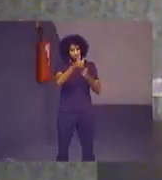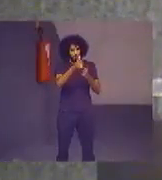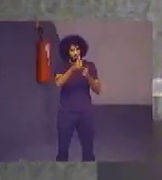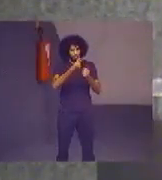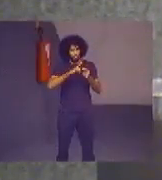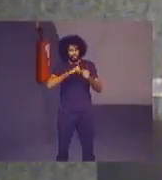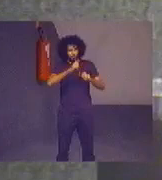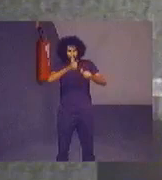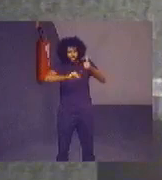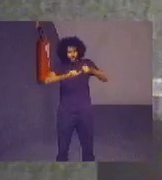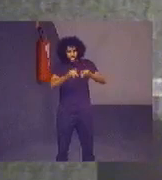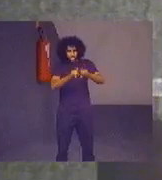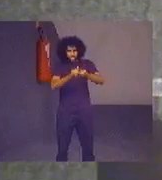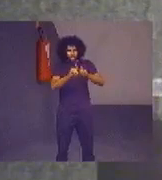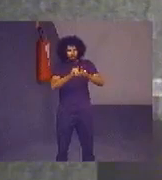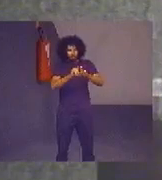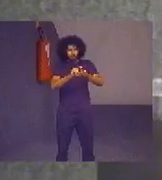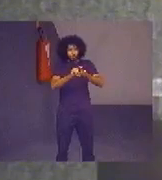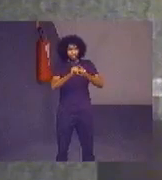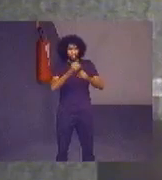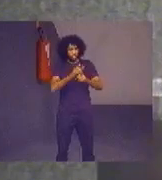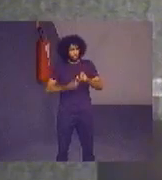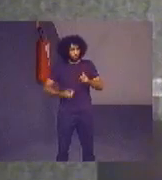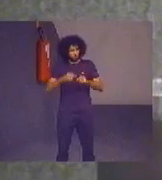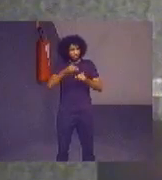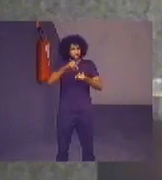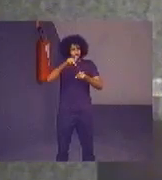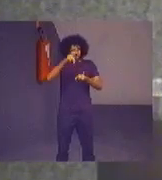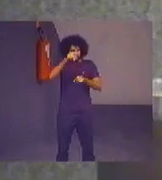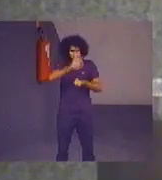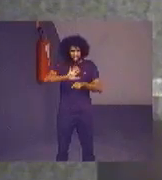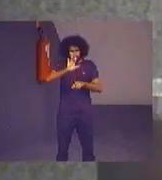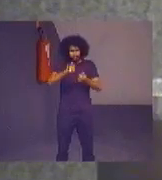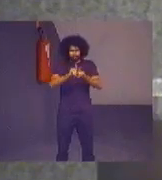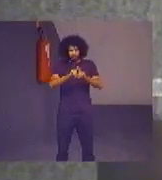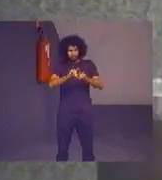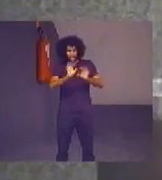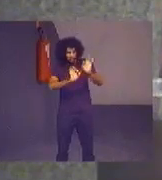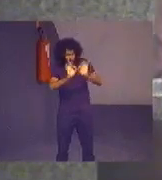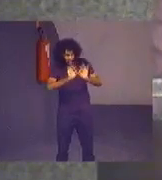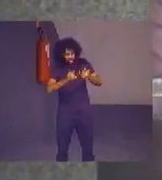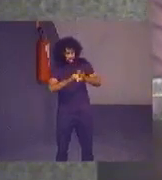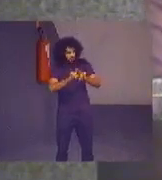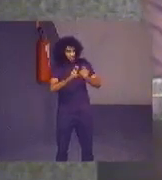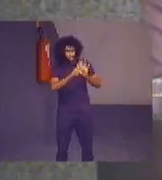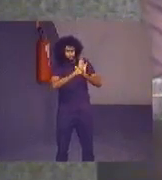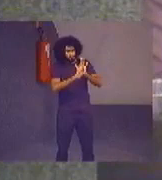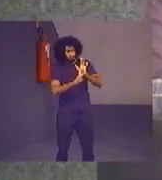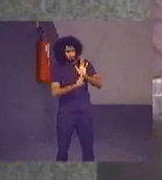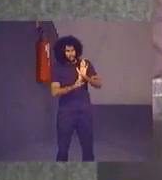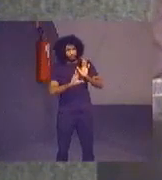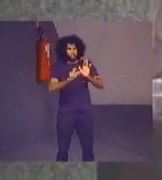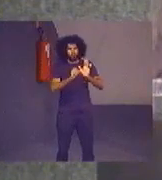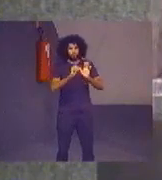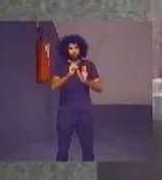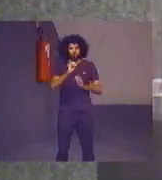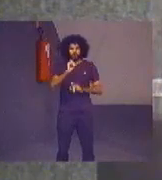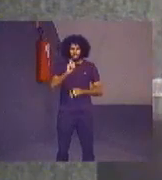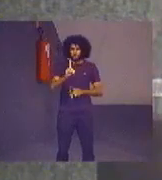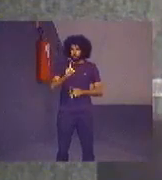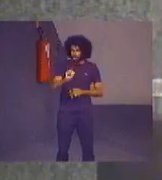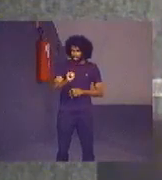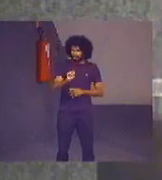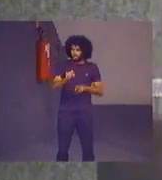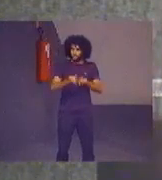preparação dos governos nacionais para implementar, monitorar e relatar o processo dos ODS. A